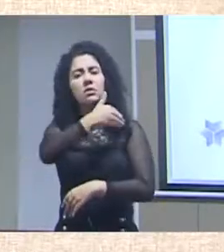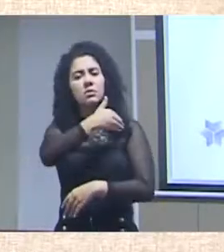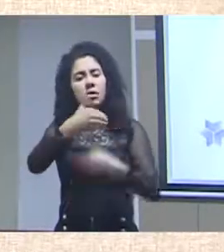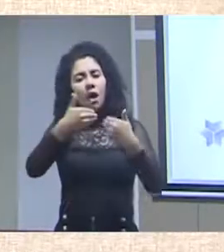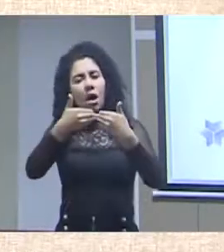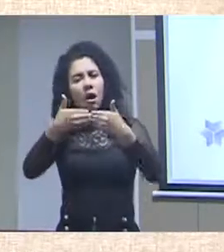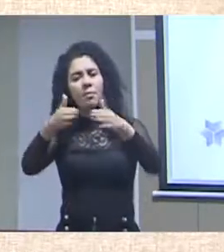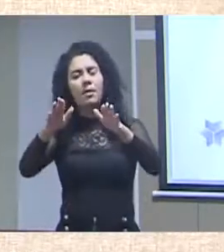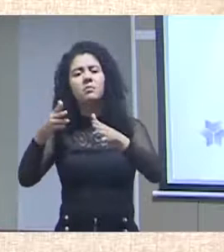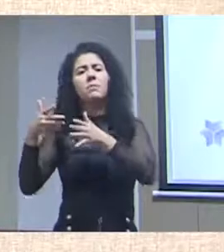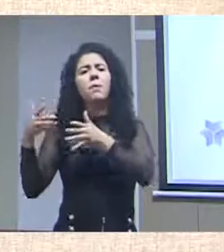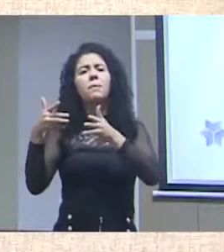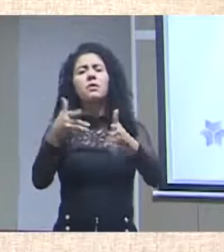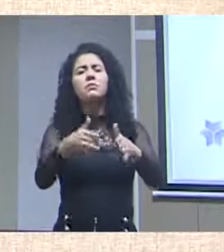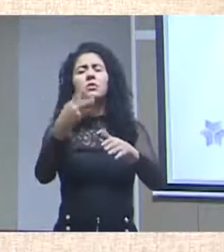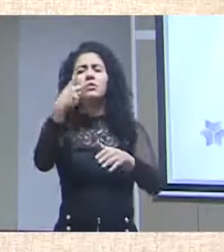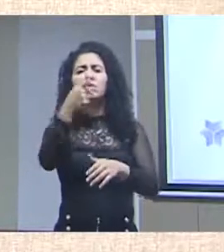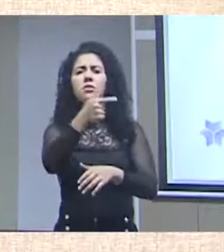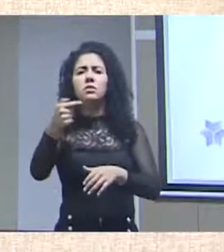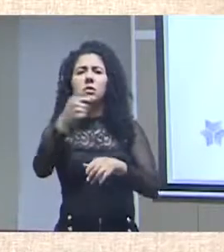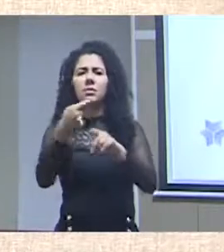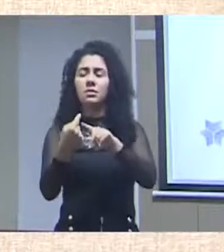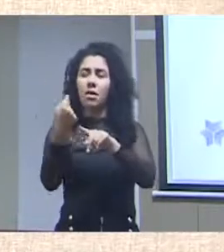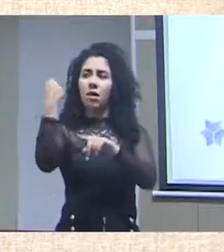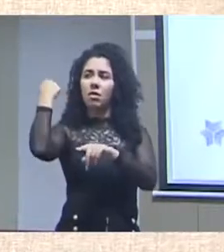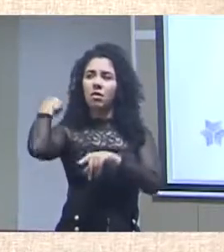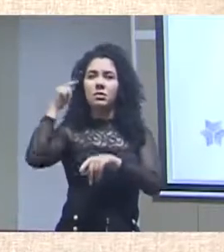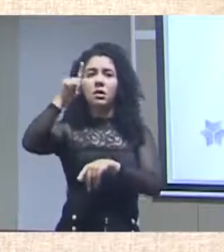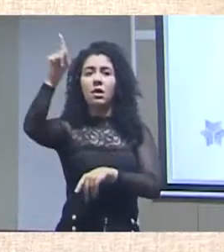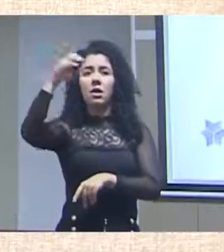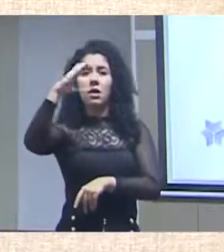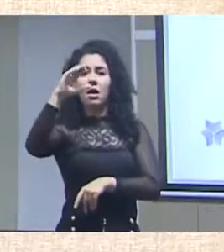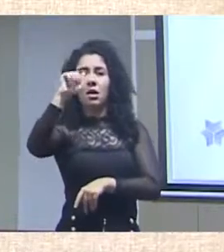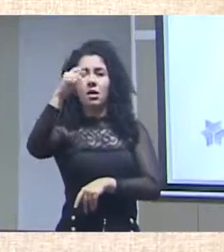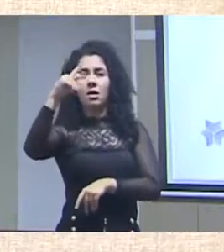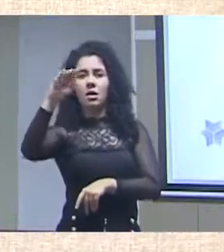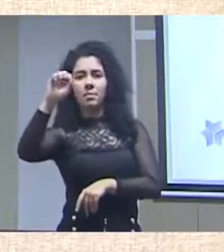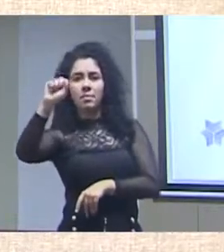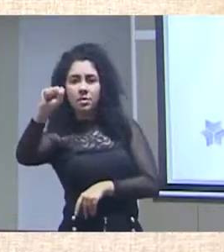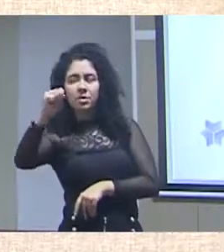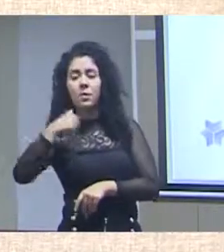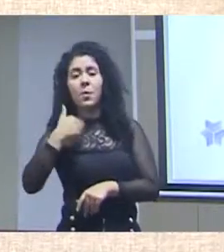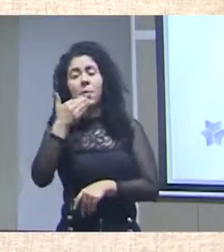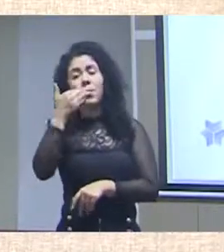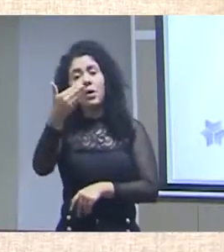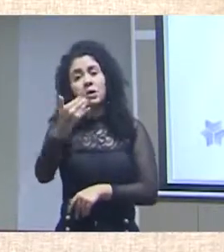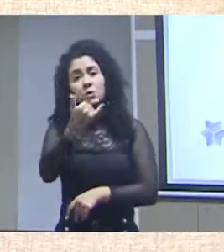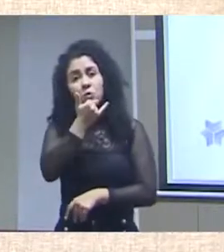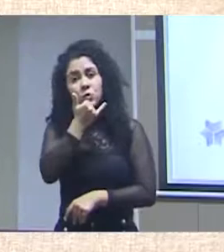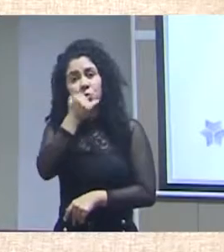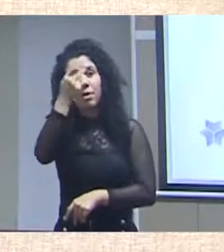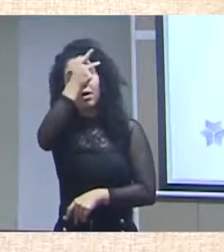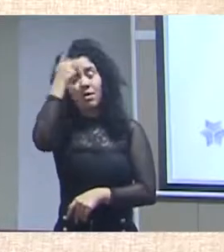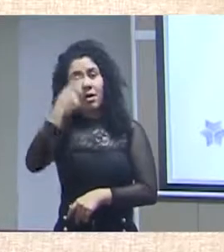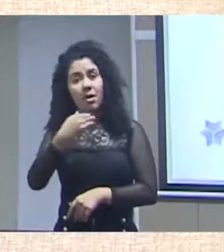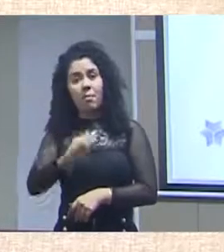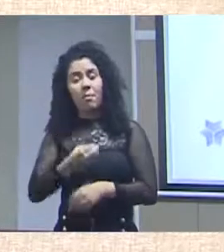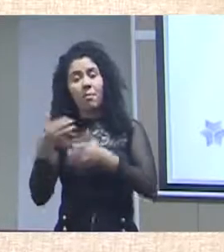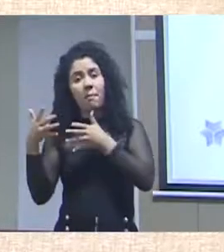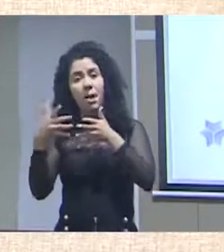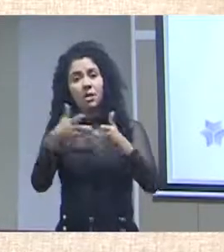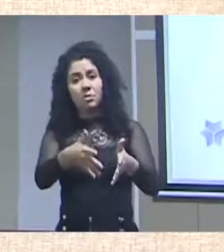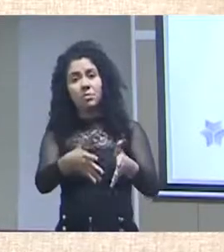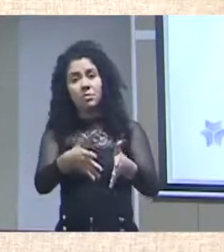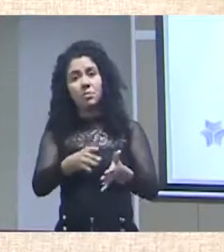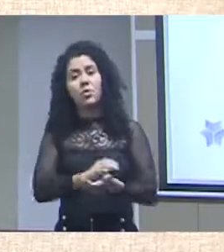participei, acho que há umas duas semanas atrás, de um evento na CAPES, então peço desculpas a quem estava na apresentação da CAPES,